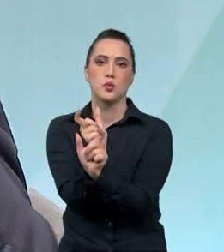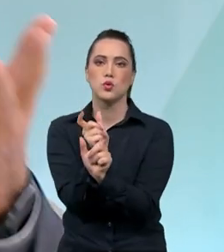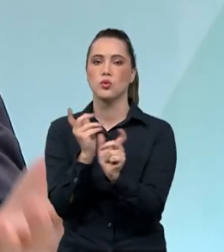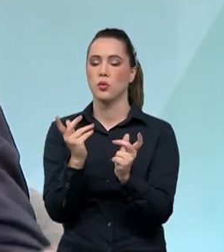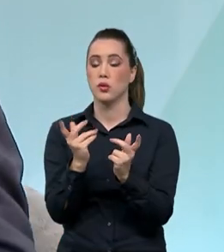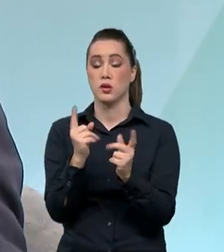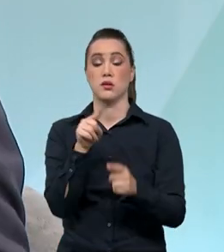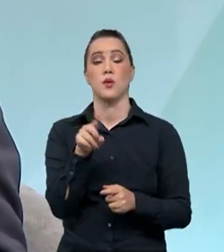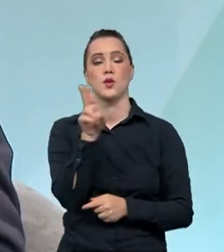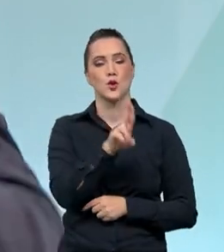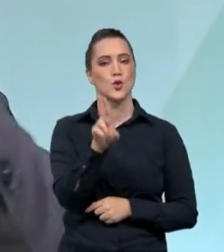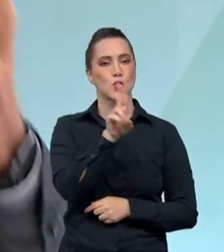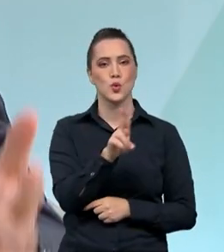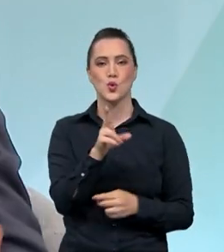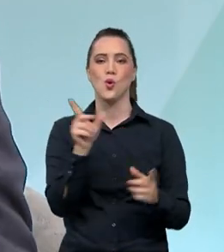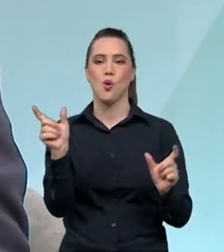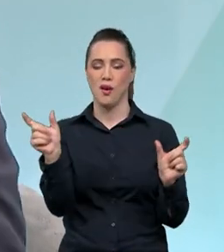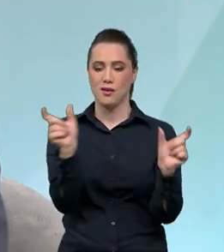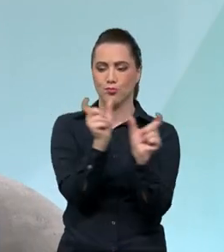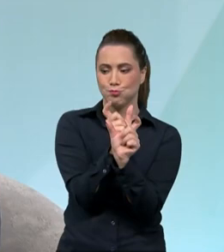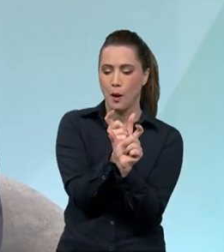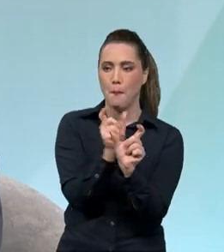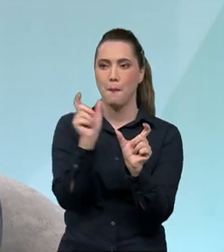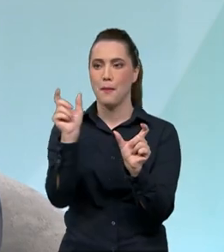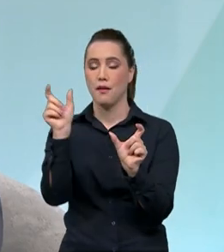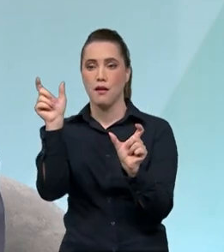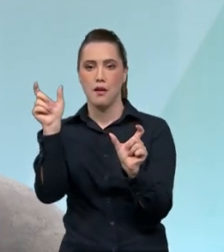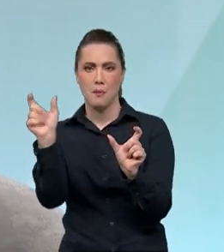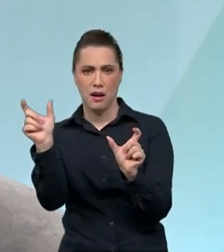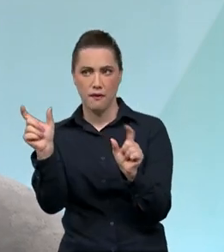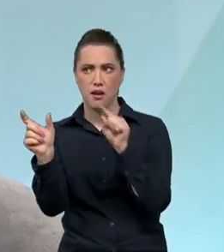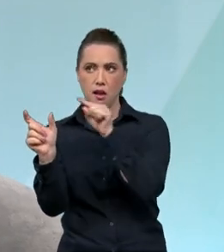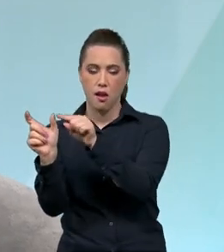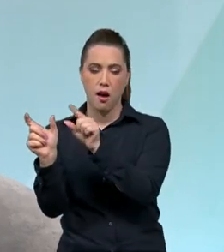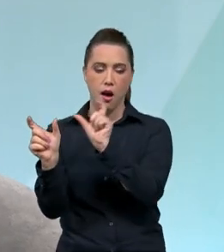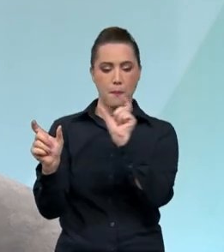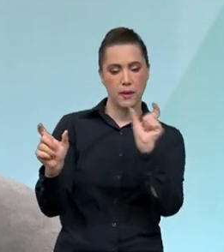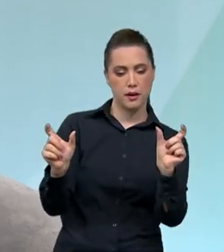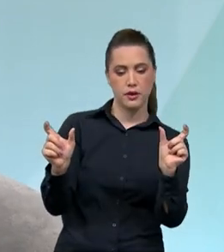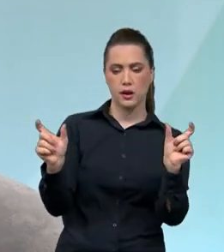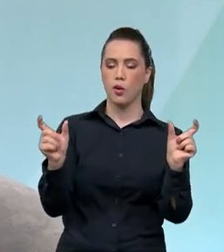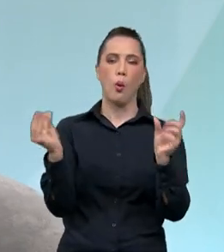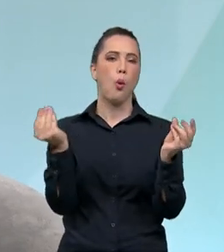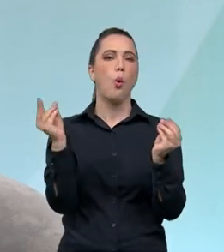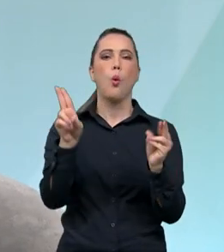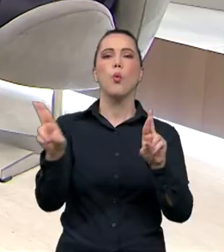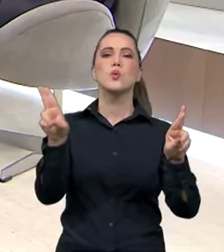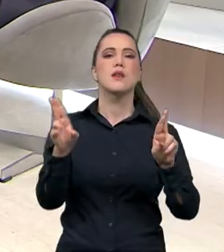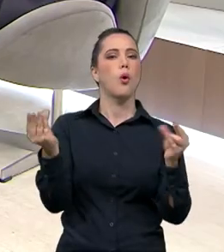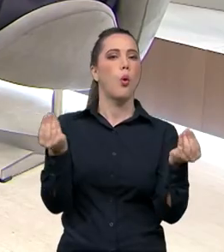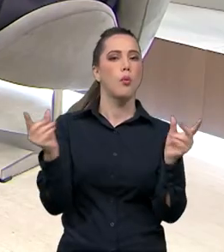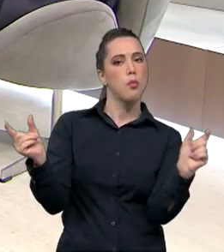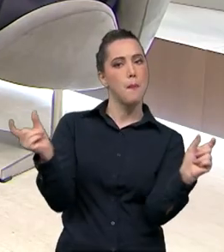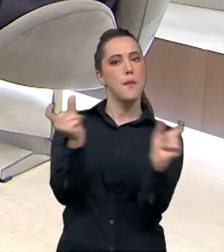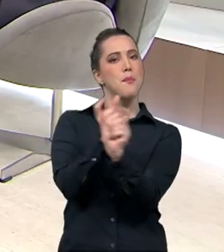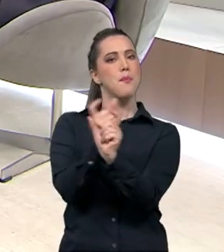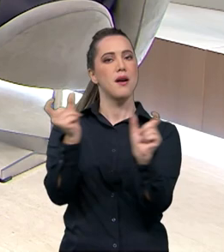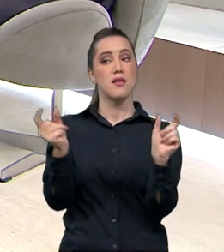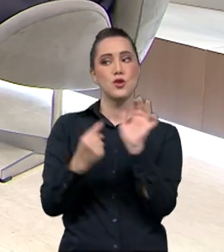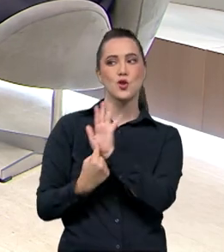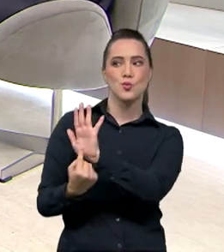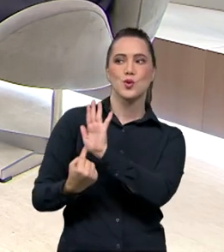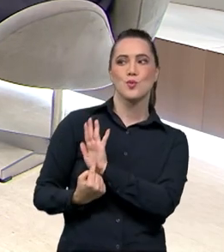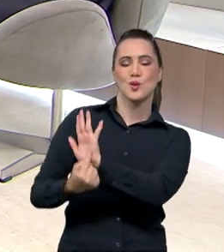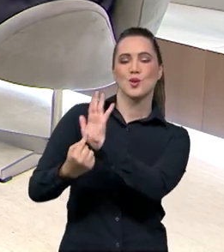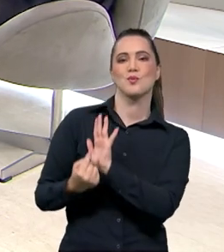enfim, para o nosso patrimônio histórico. Então, assim, houve uma identidade e uma identificação muito grande com o público americano e os